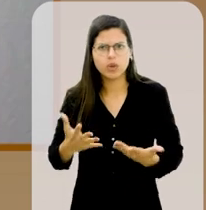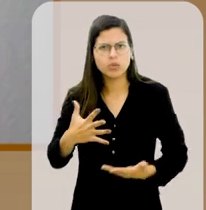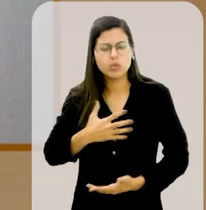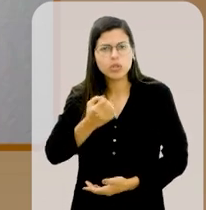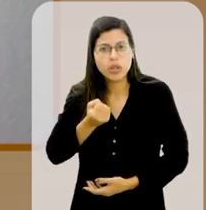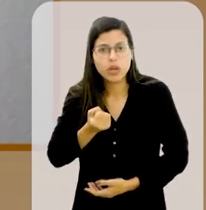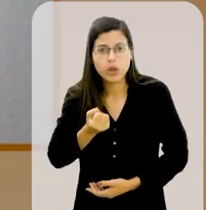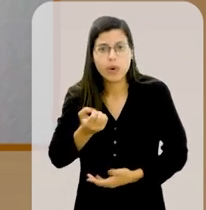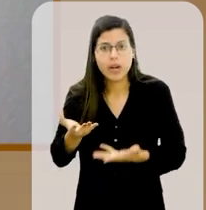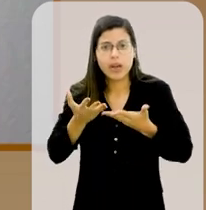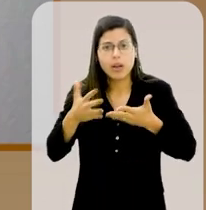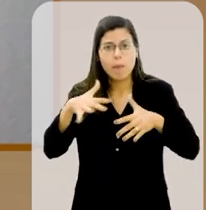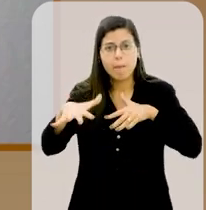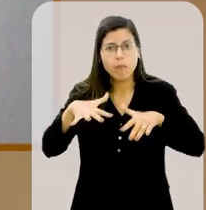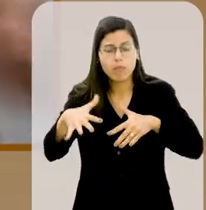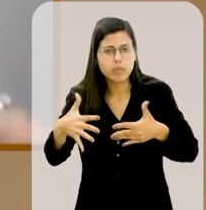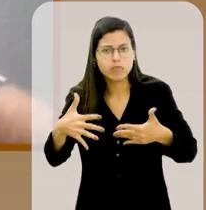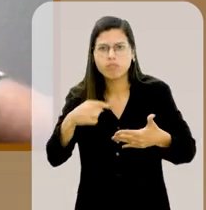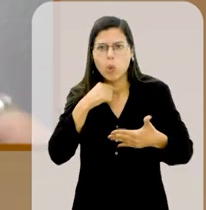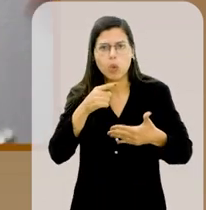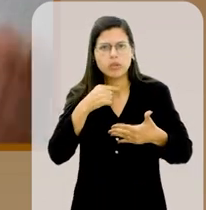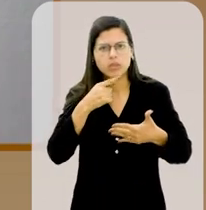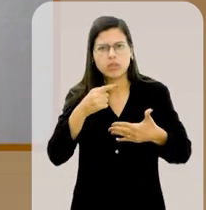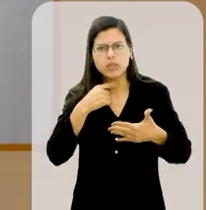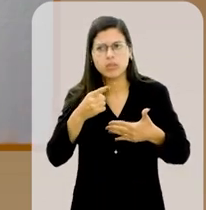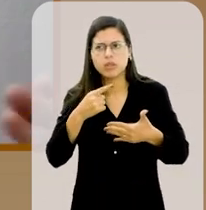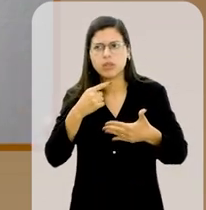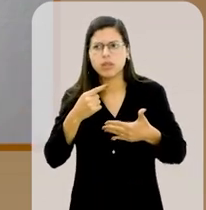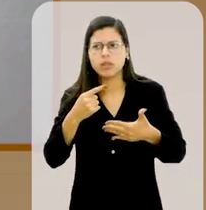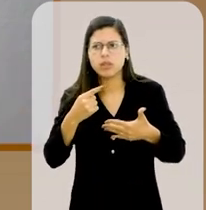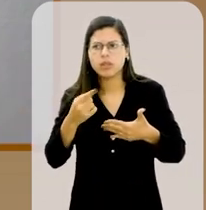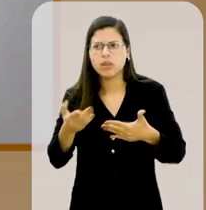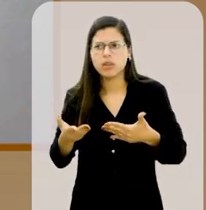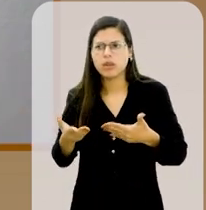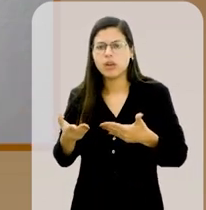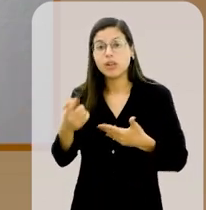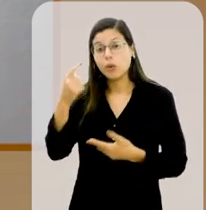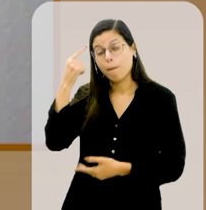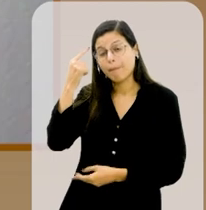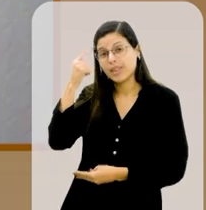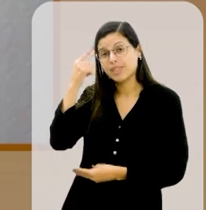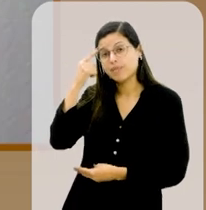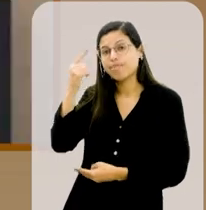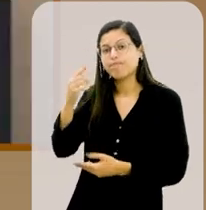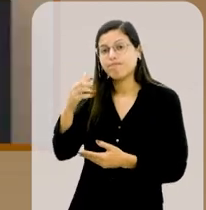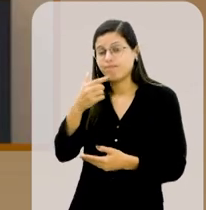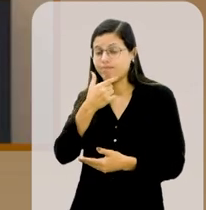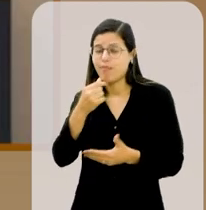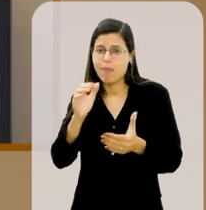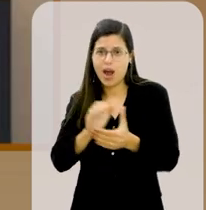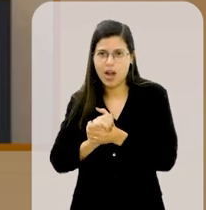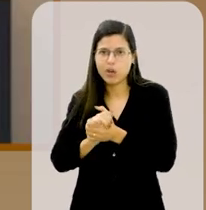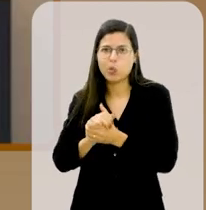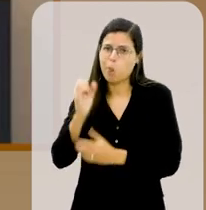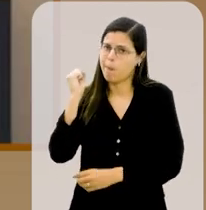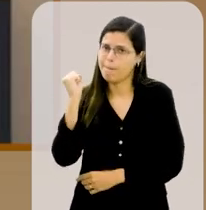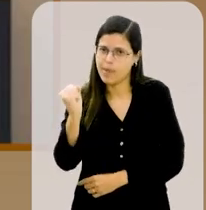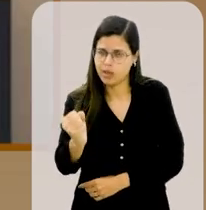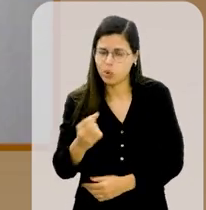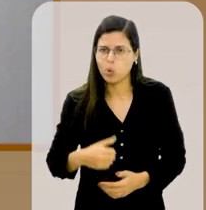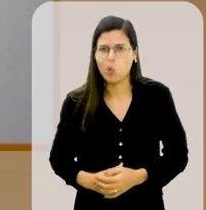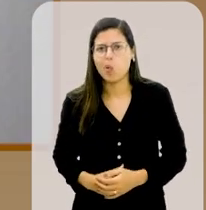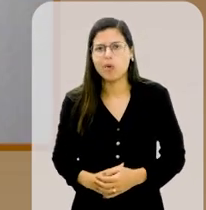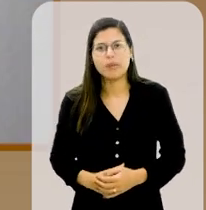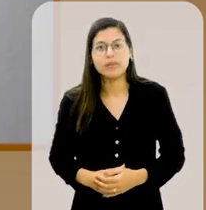quis me mexer e não consegui. Imediatamente eu disse, puxa, o Marco me matou. Aí eu fiquei ali,